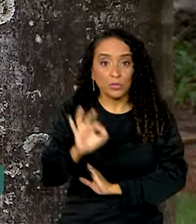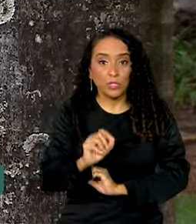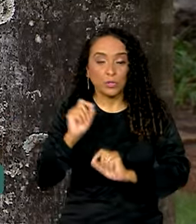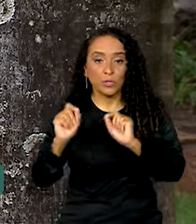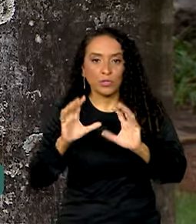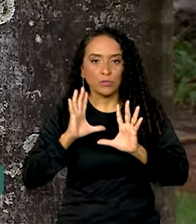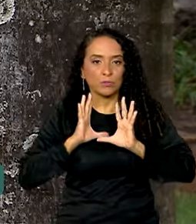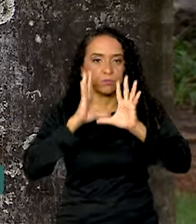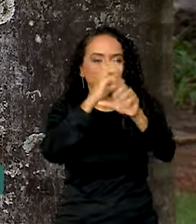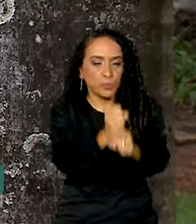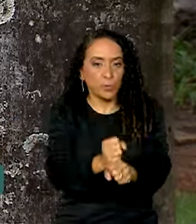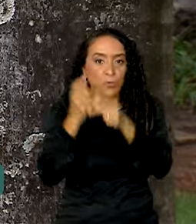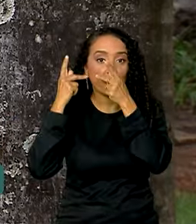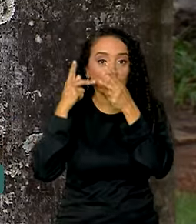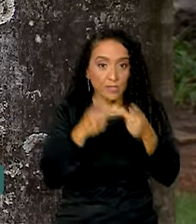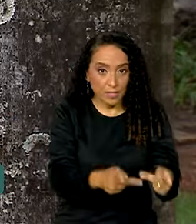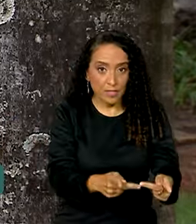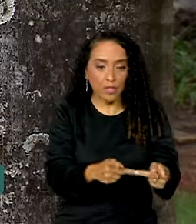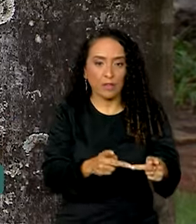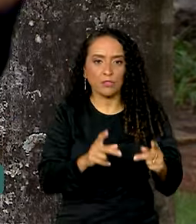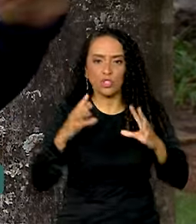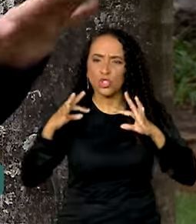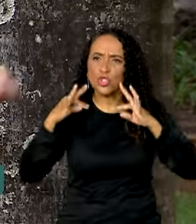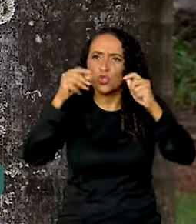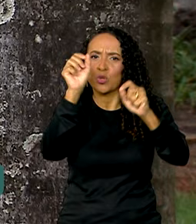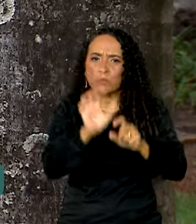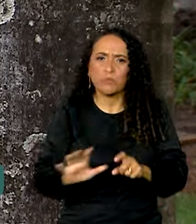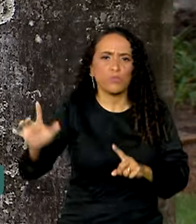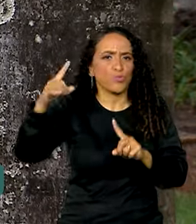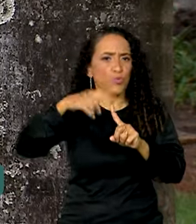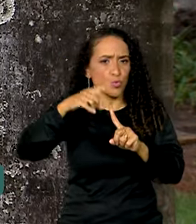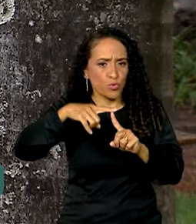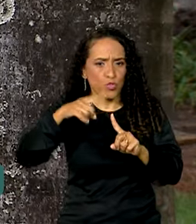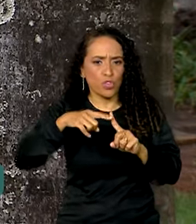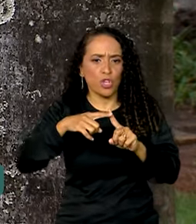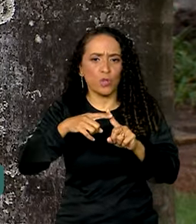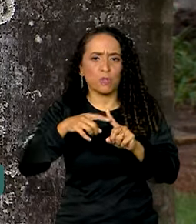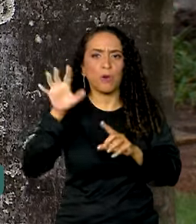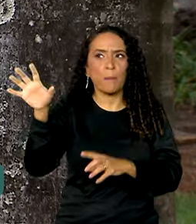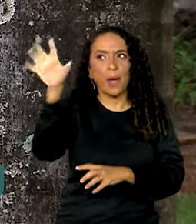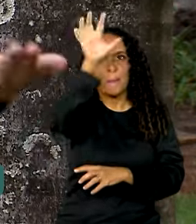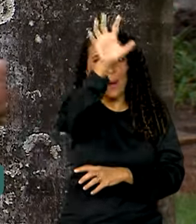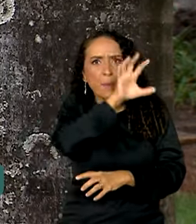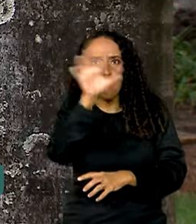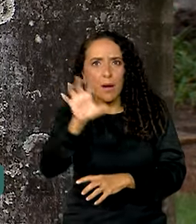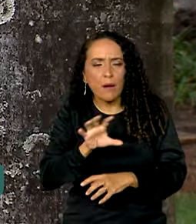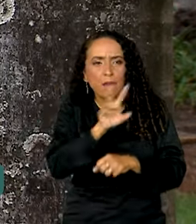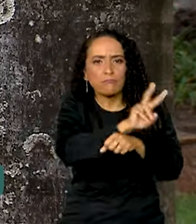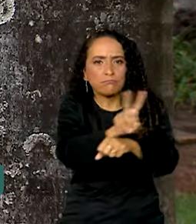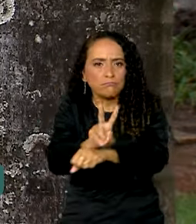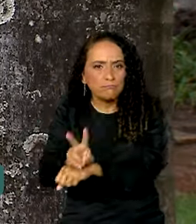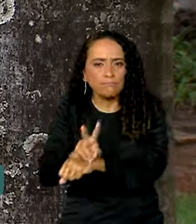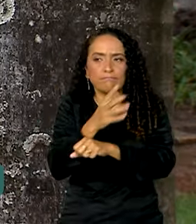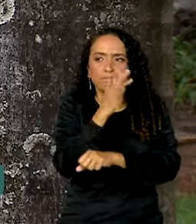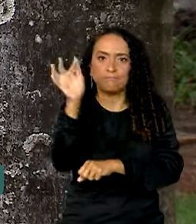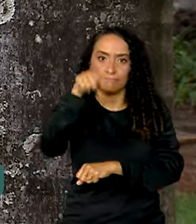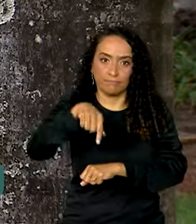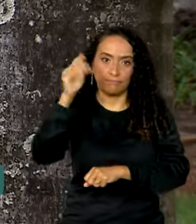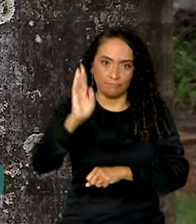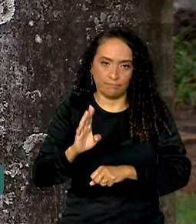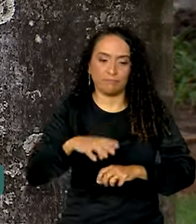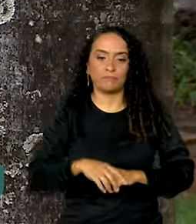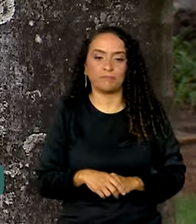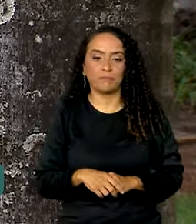do total de visitação entre todas as modalidades de unidades de conservação federais do país.